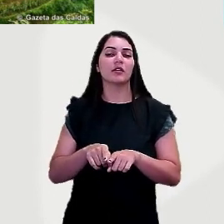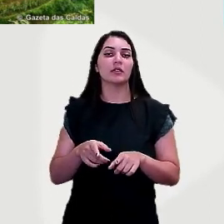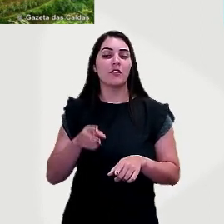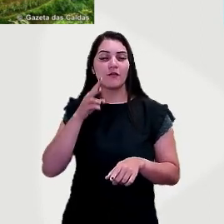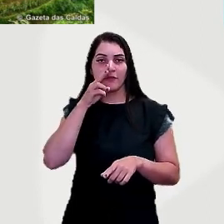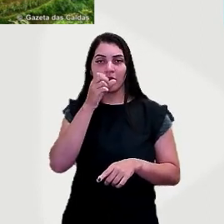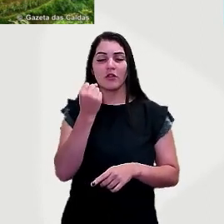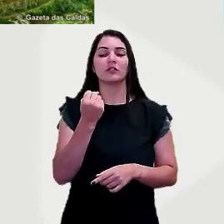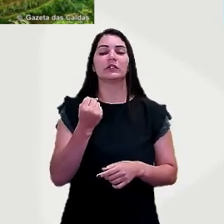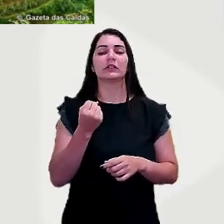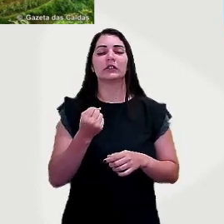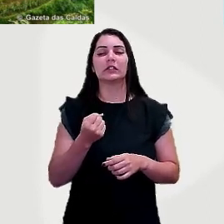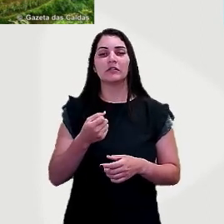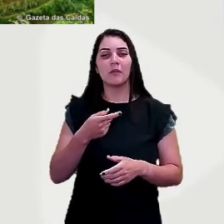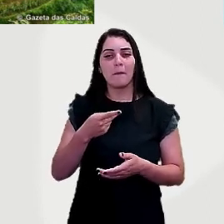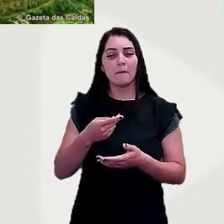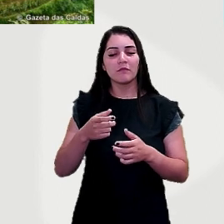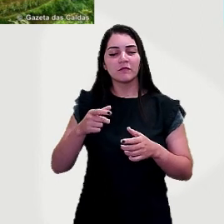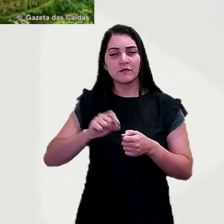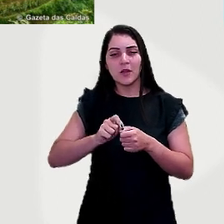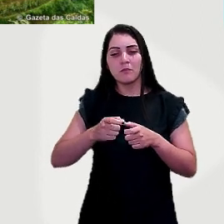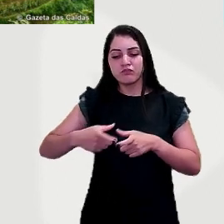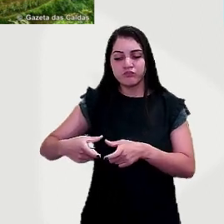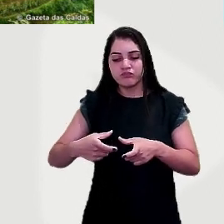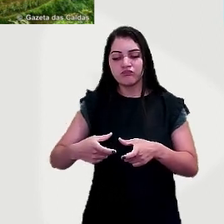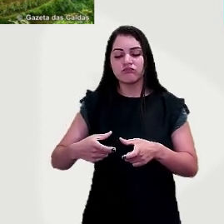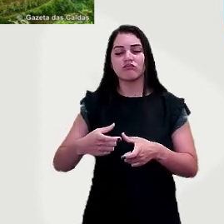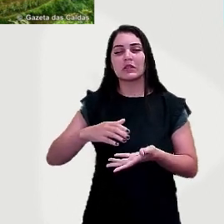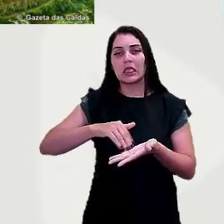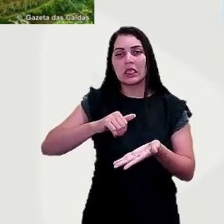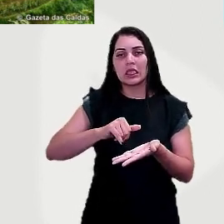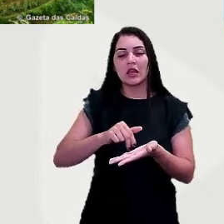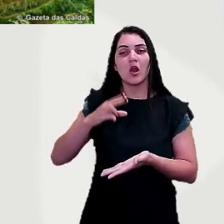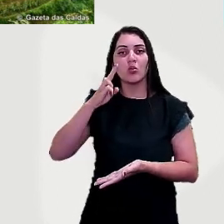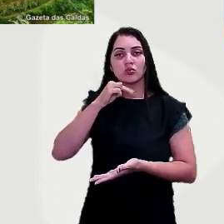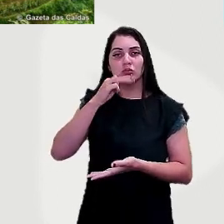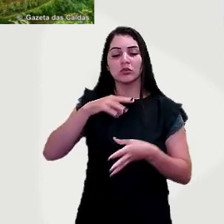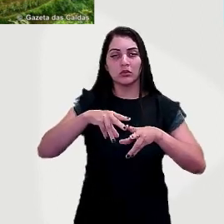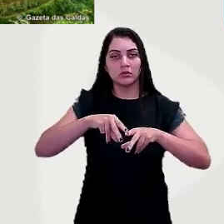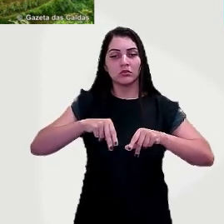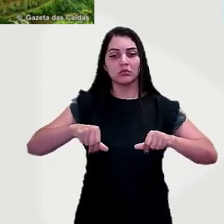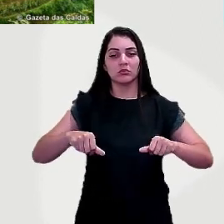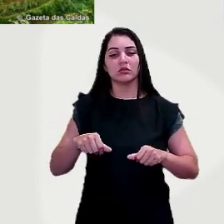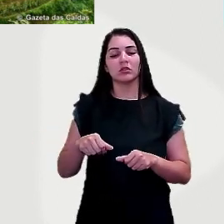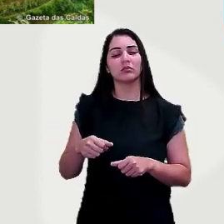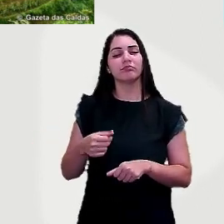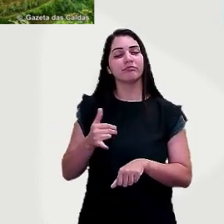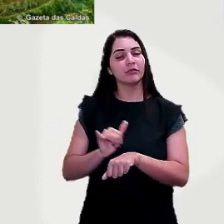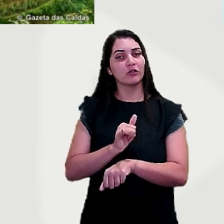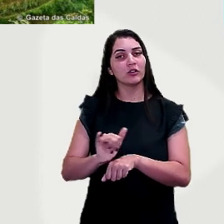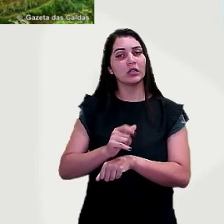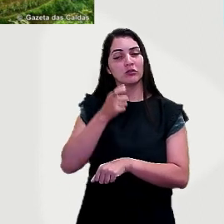causar erosão e arrastar os nutrientes do solo. Então, é uma prática que eu acho bem interessante nessa agricultura